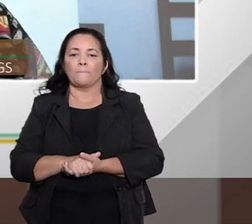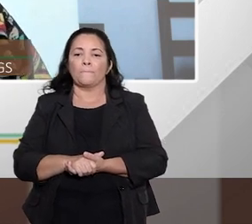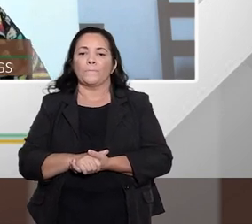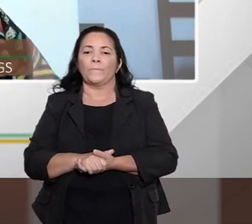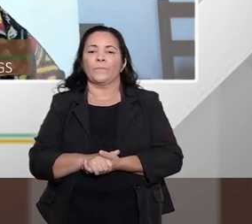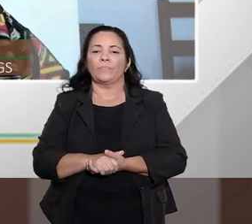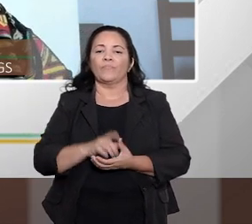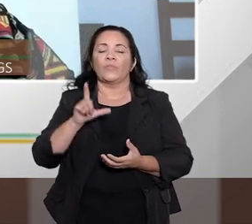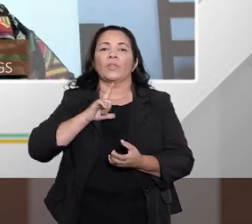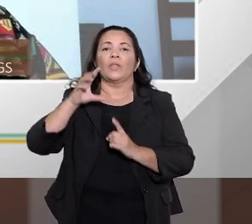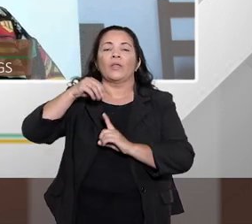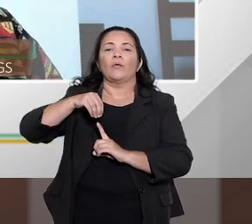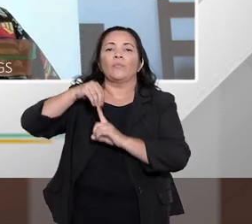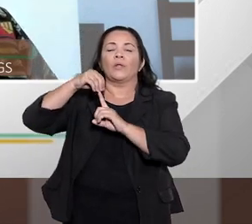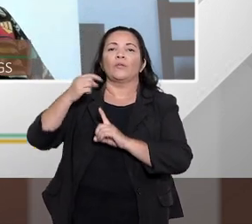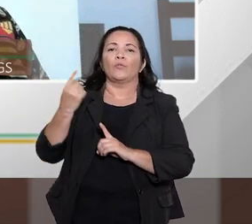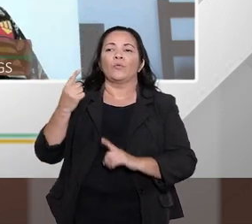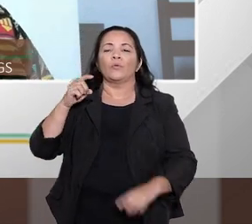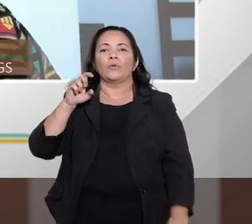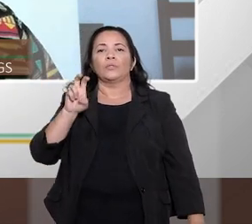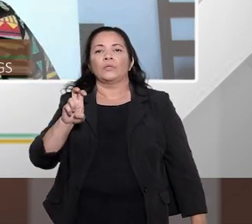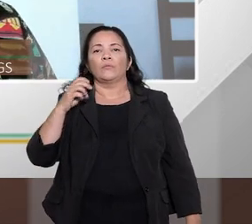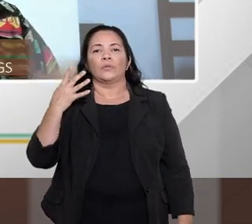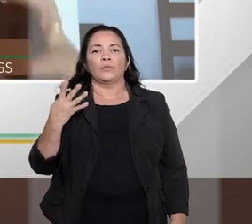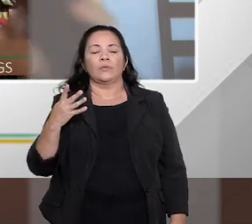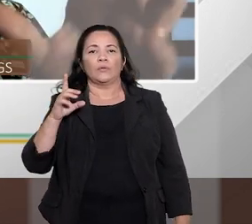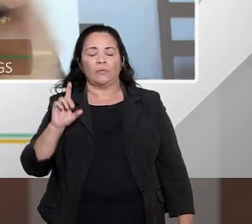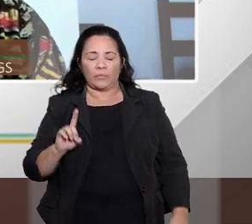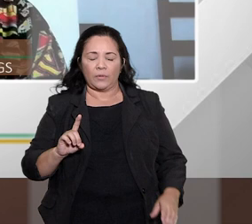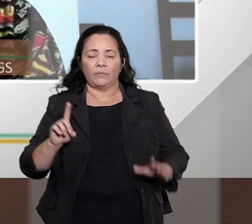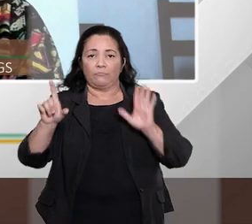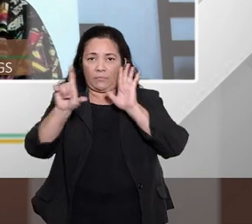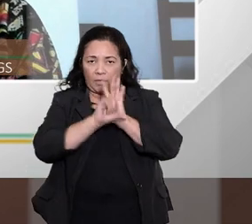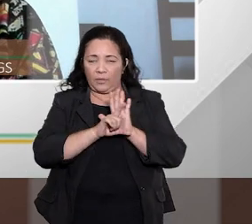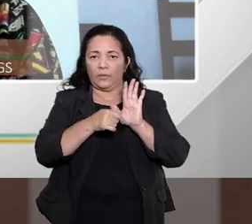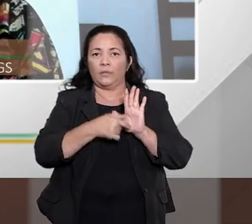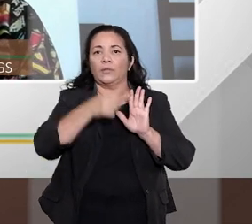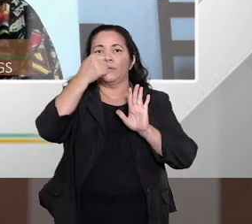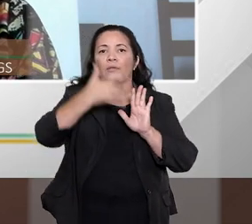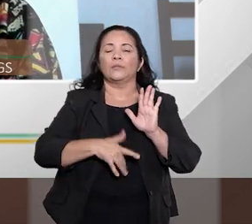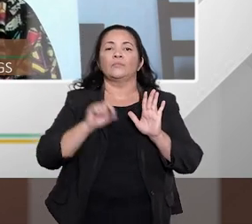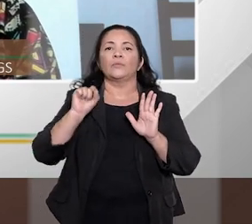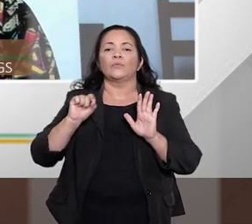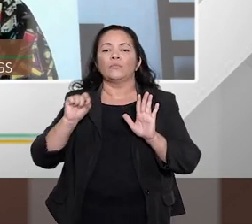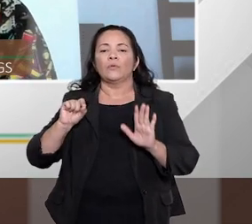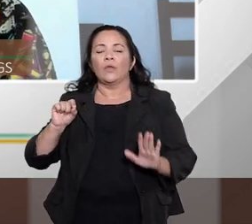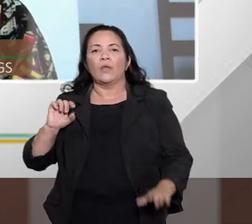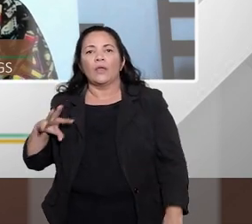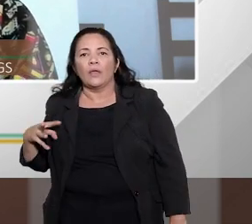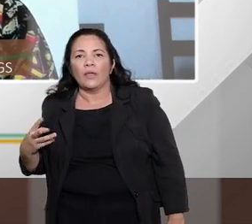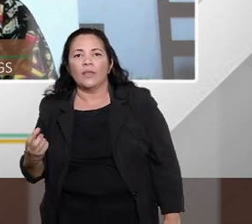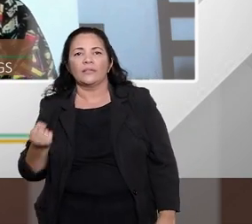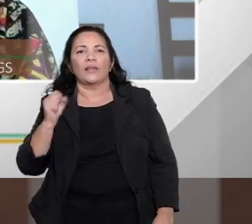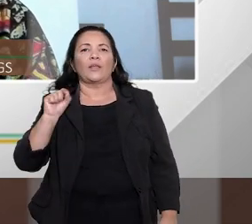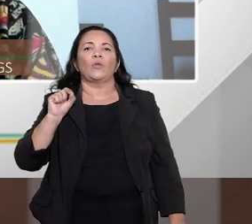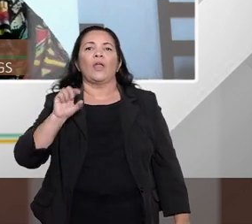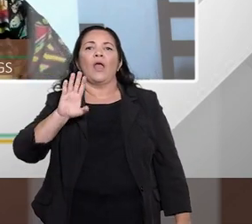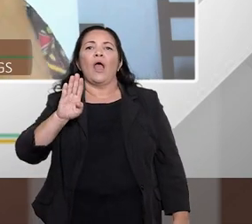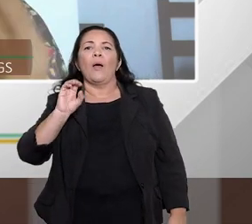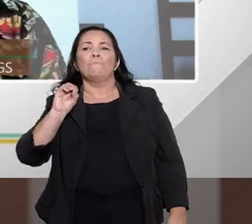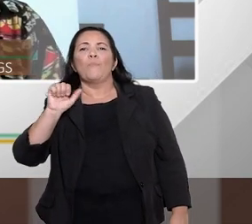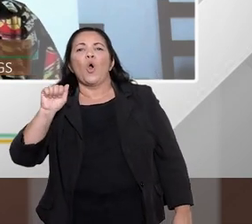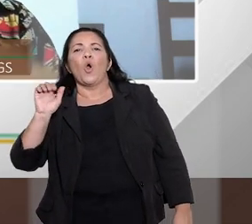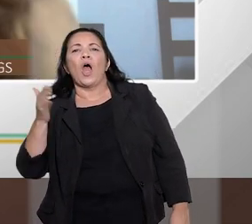há um parágrafo único do 54D que visa resgatar aquela ideia da boa fé